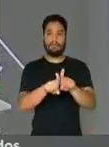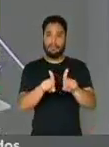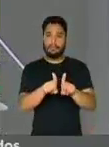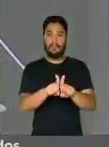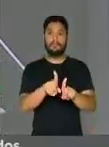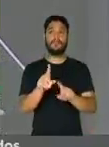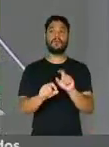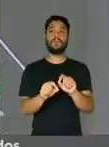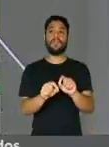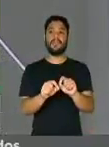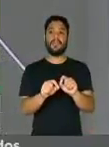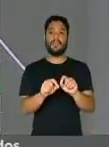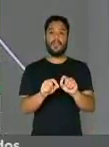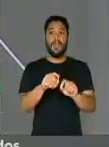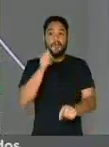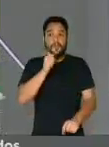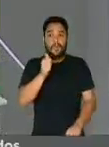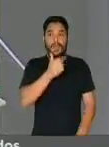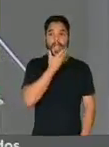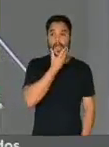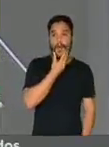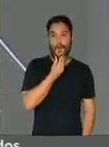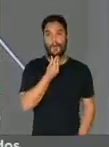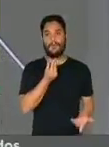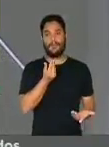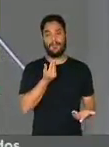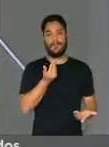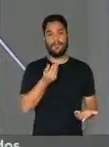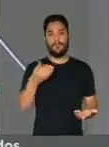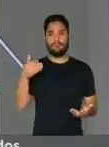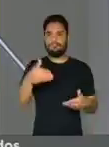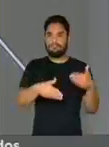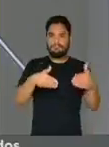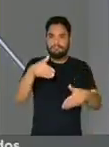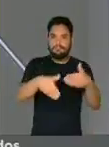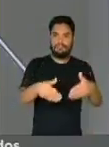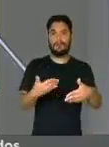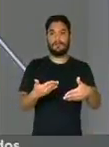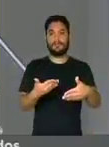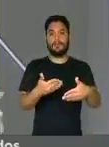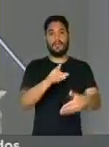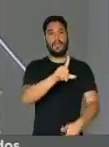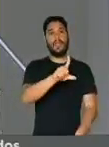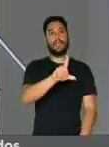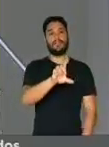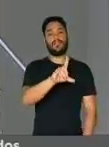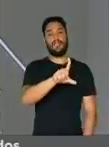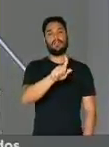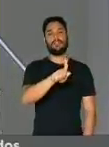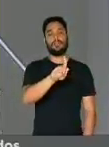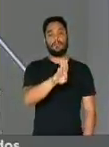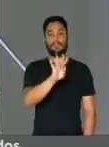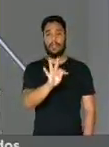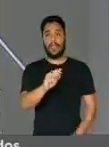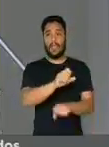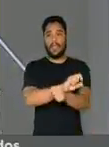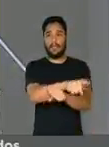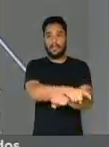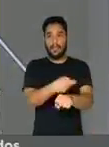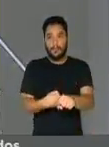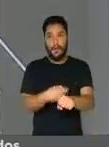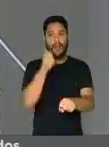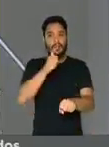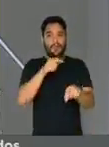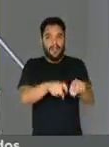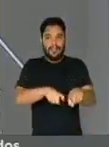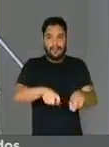interessante, senhor presidente, mulheres e homens, parteiras tradicionais, LGBT, quilombolas, agricultoras,